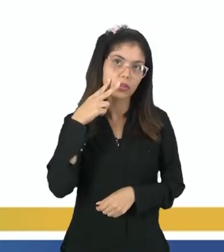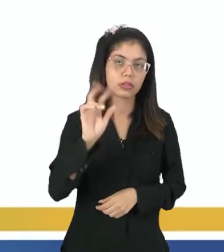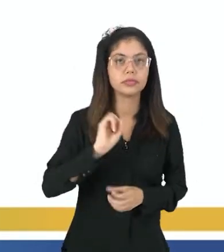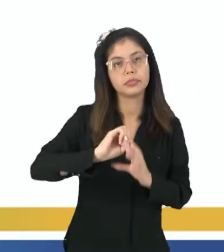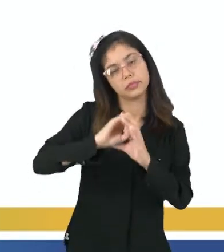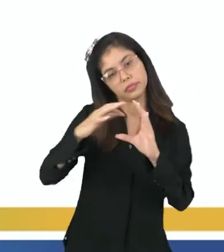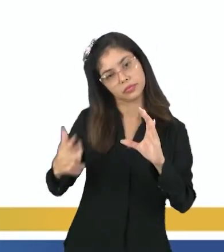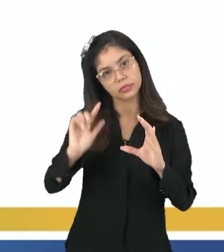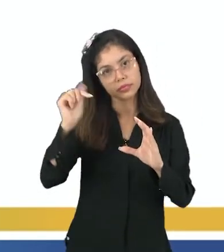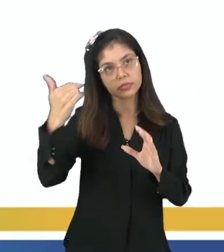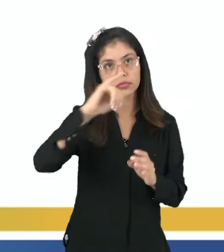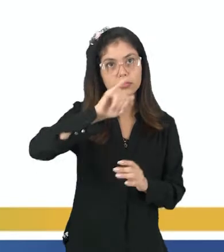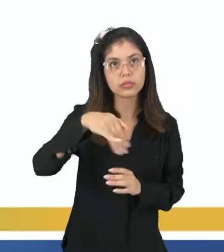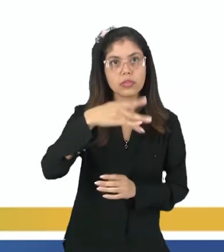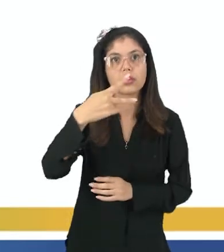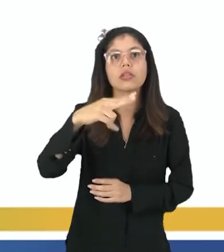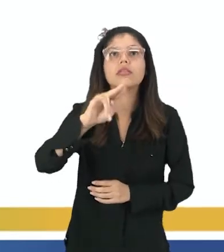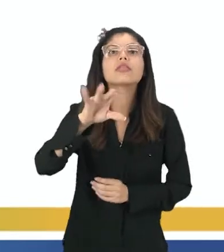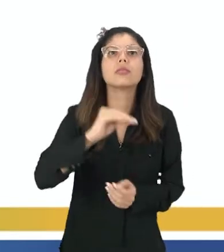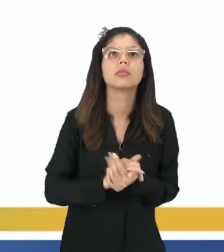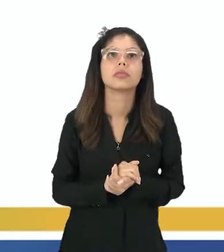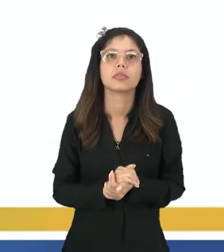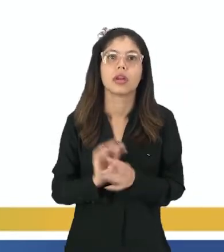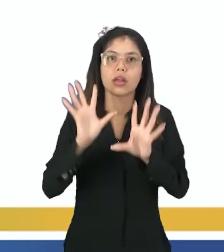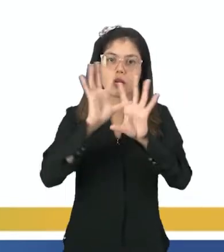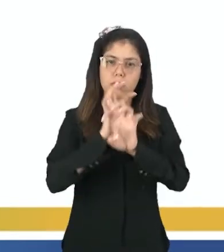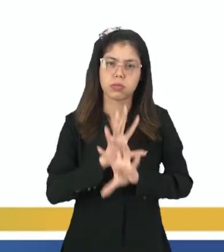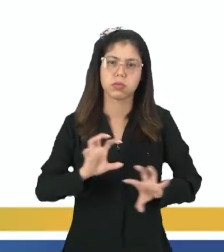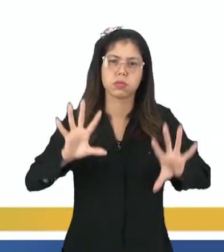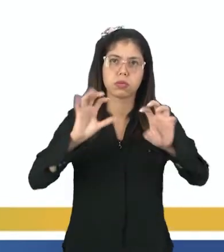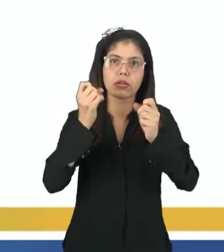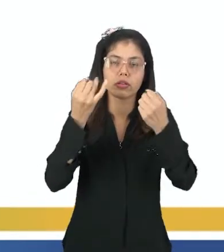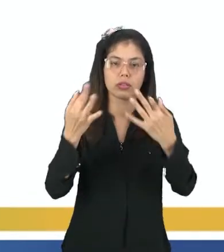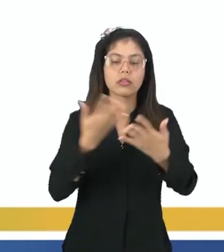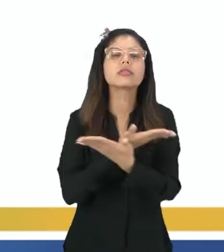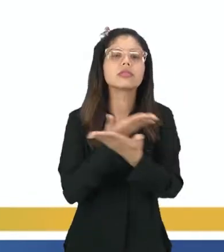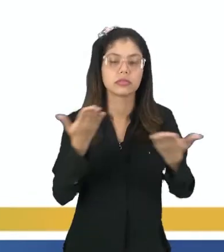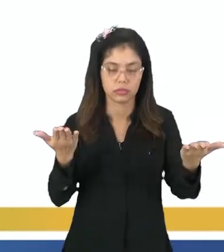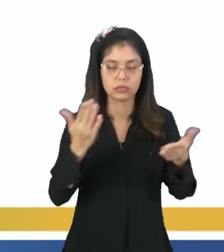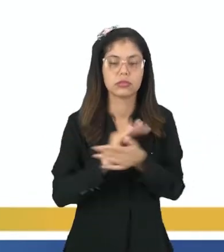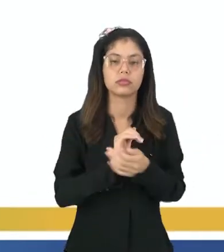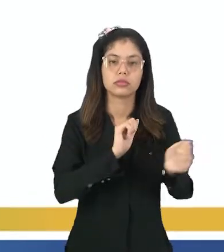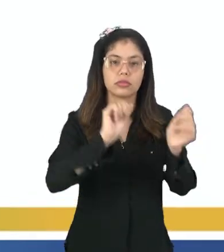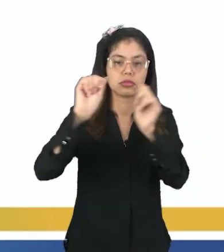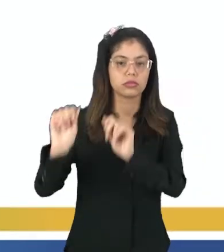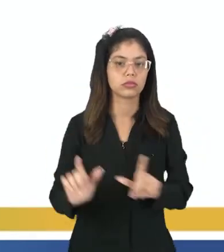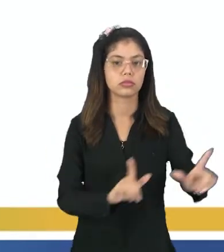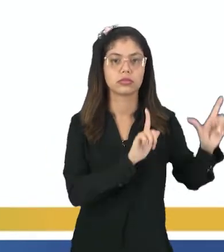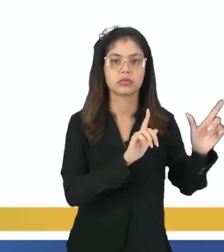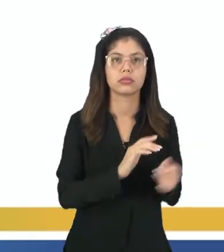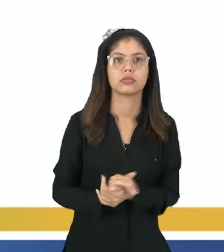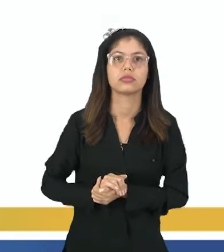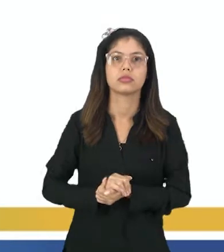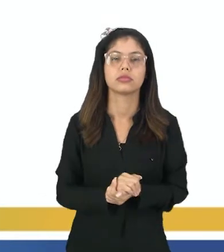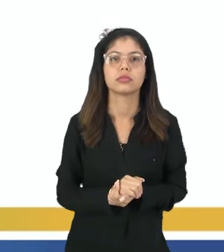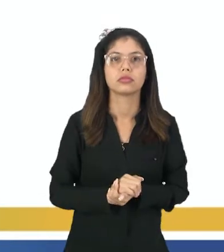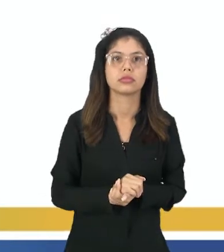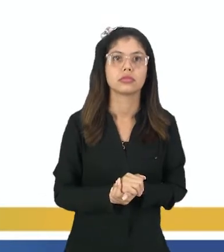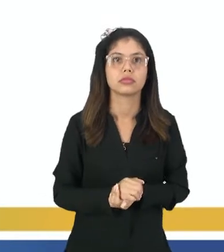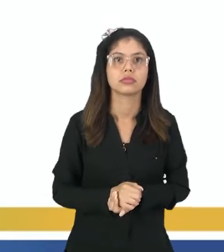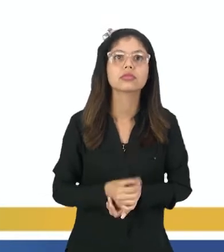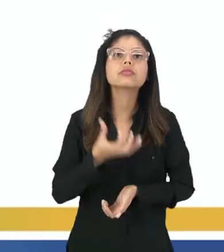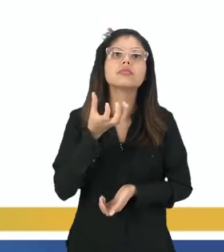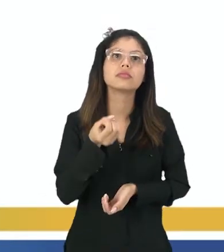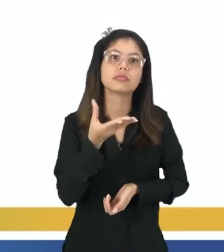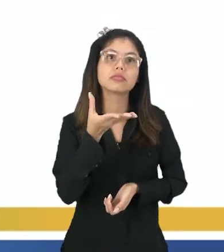aí as características de Júpiter, que é um planeta gasoso que eu acabei de citar para vocês no slide anterior, Júpiter tem cerca de